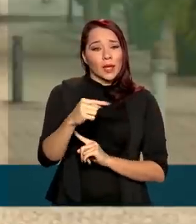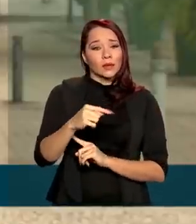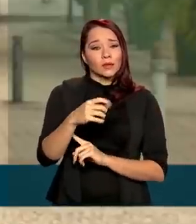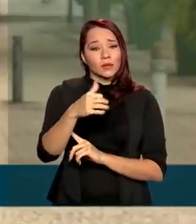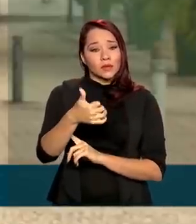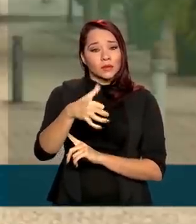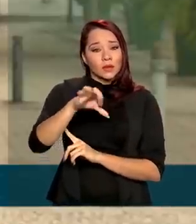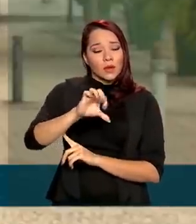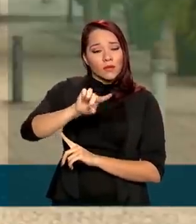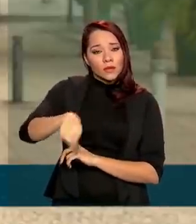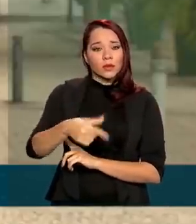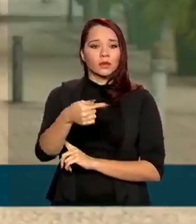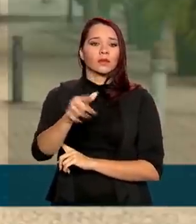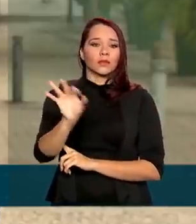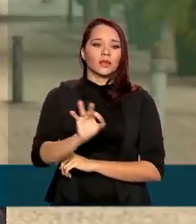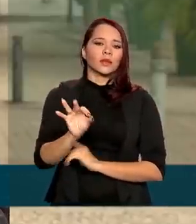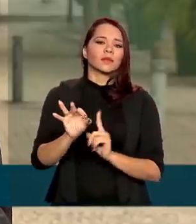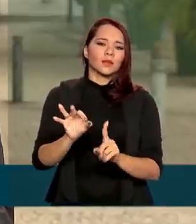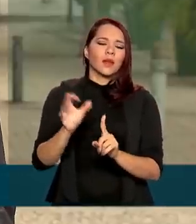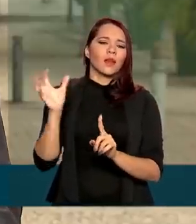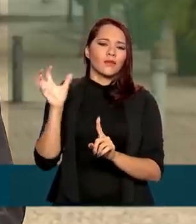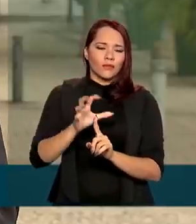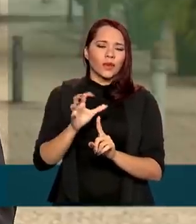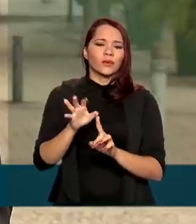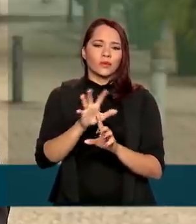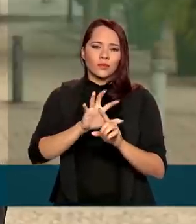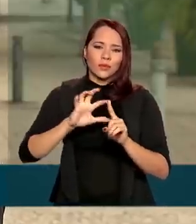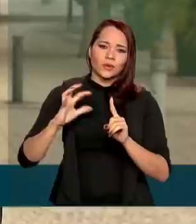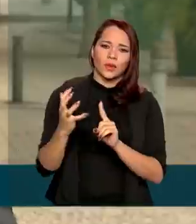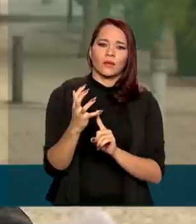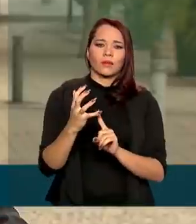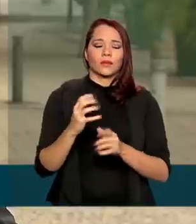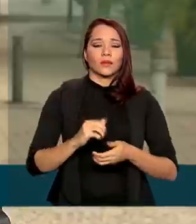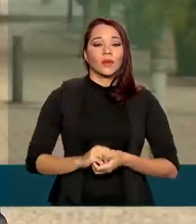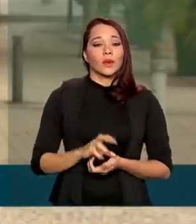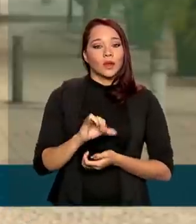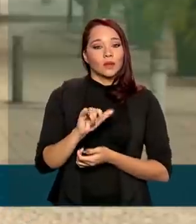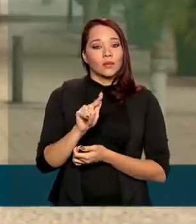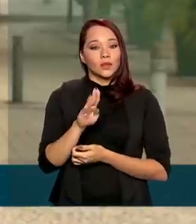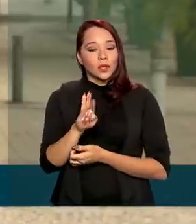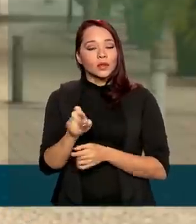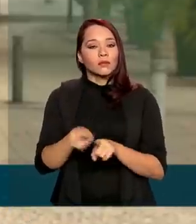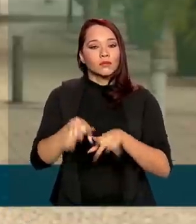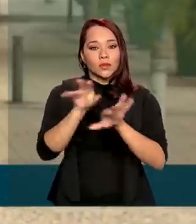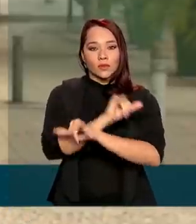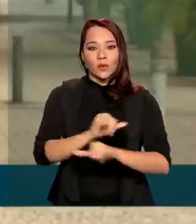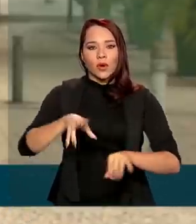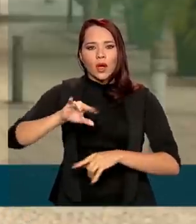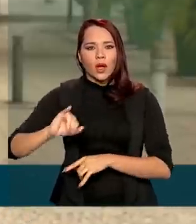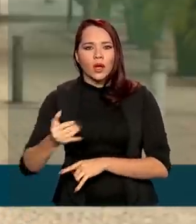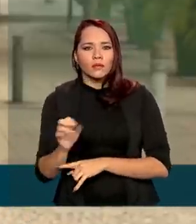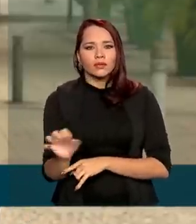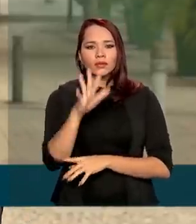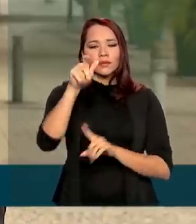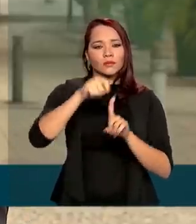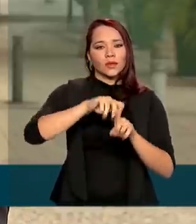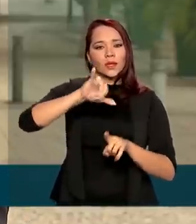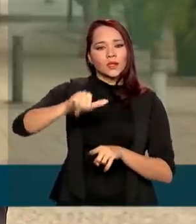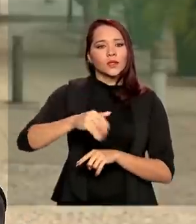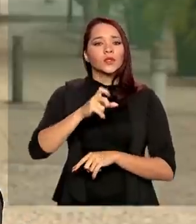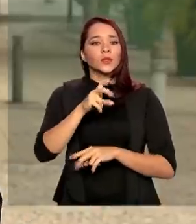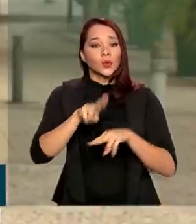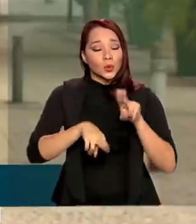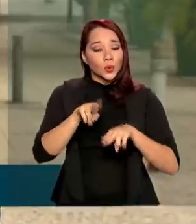,7%. Um efeito direto do isolamento social. O IBGE também divulgou agora há pouco a inflação de junho, que ficou em 0